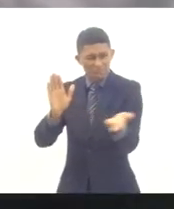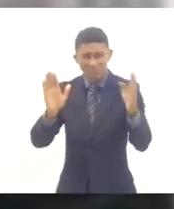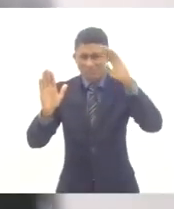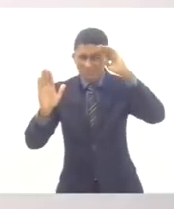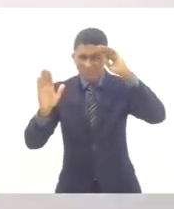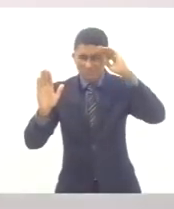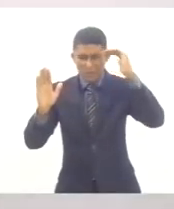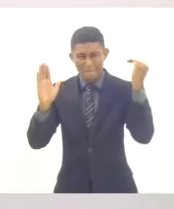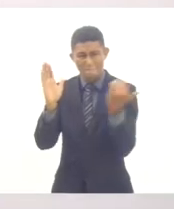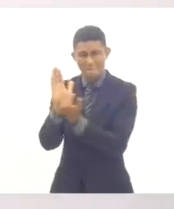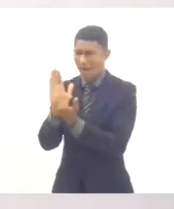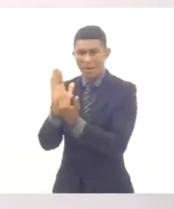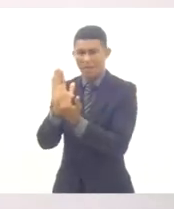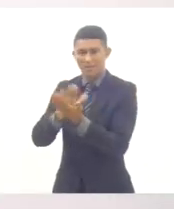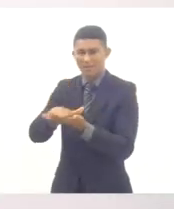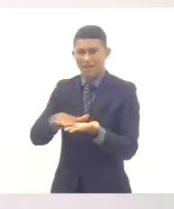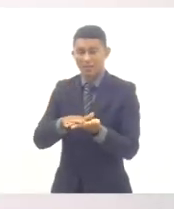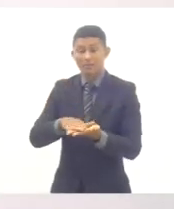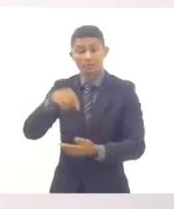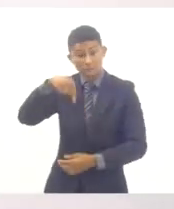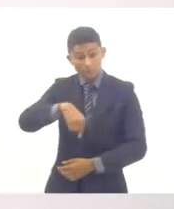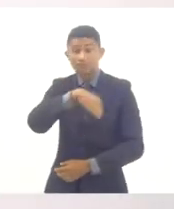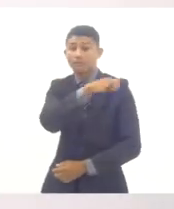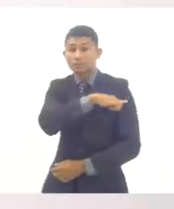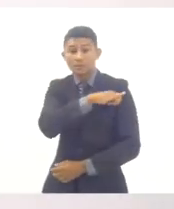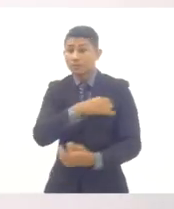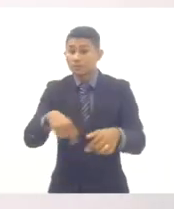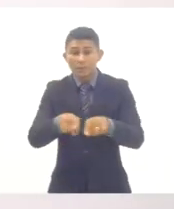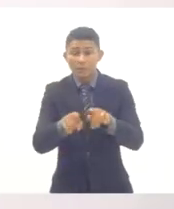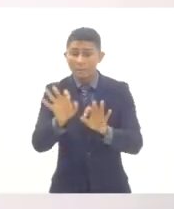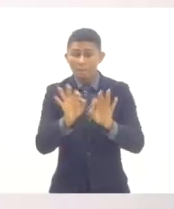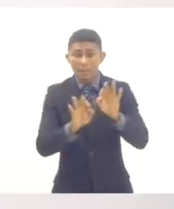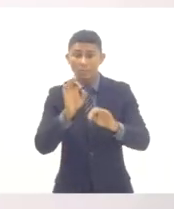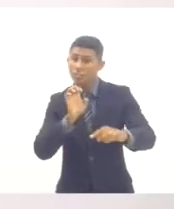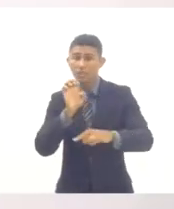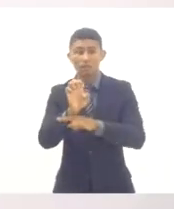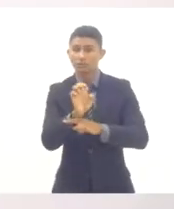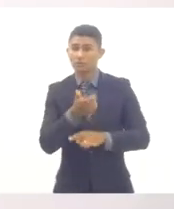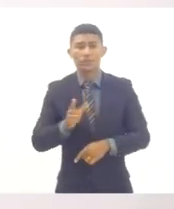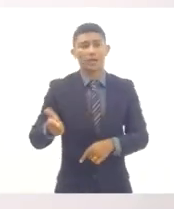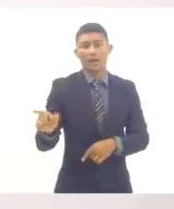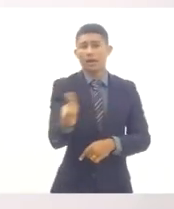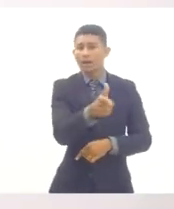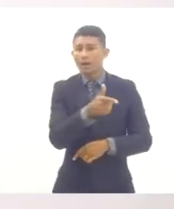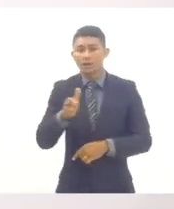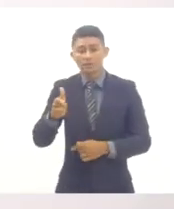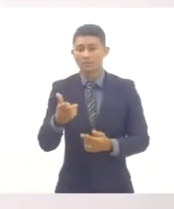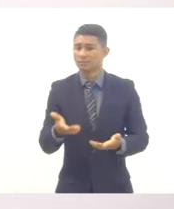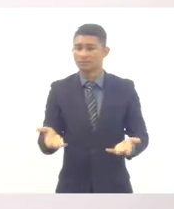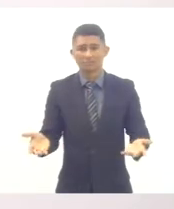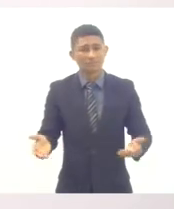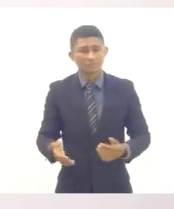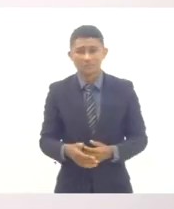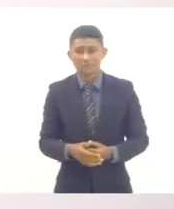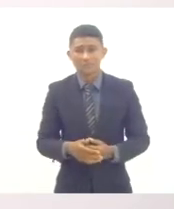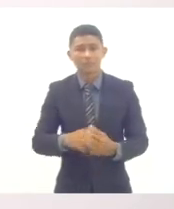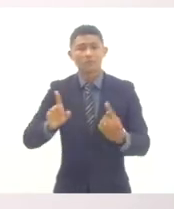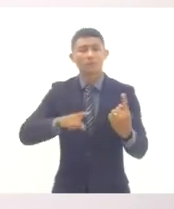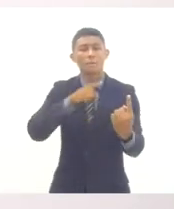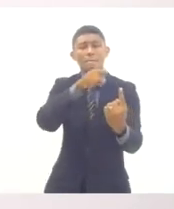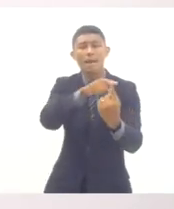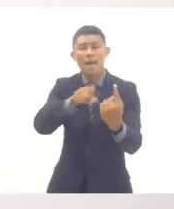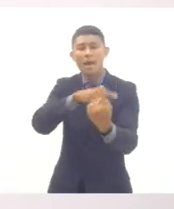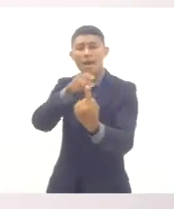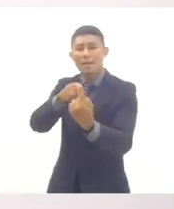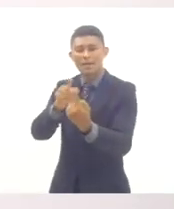a nível de estado do Rio de Janeiro, nós sequer temos um plano estadual atualizado que dê conta das metas do Plano